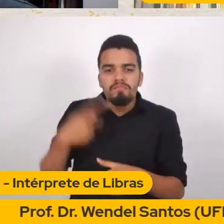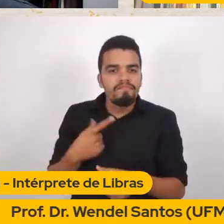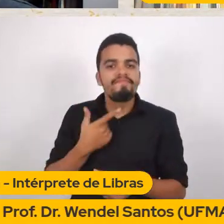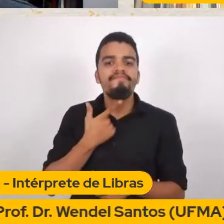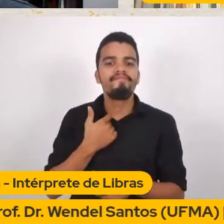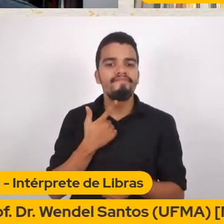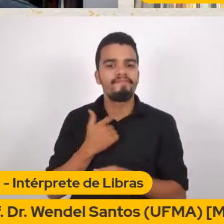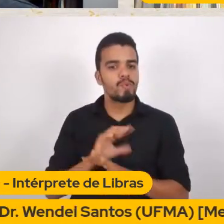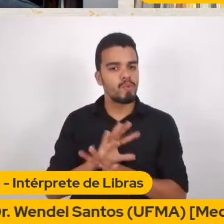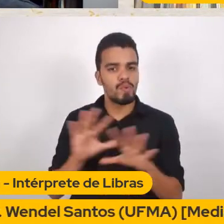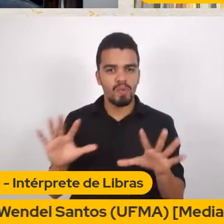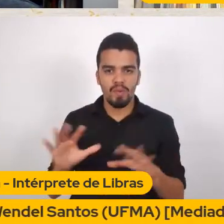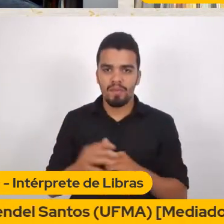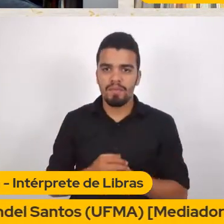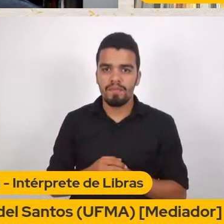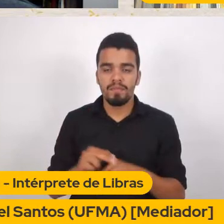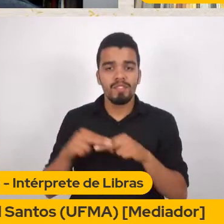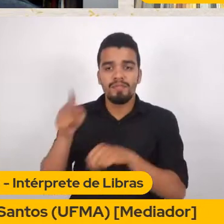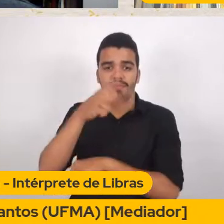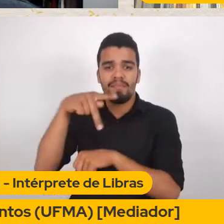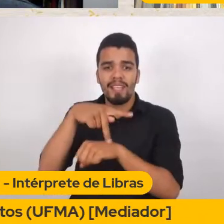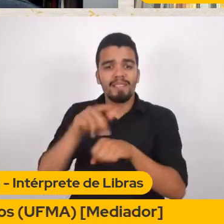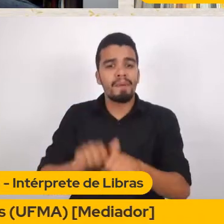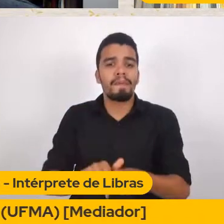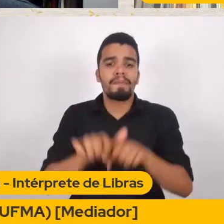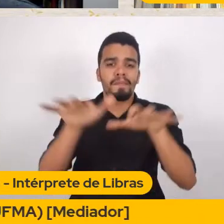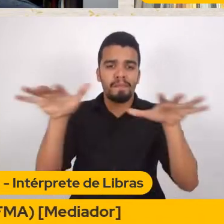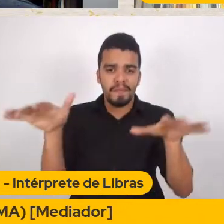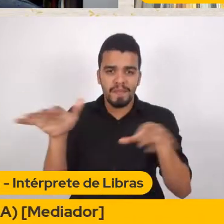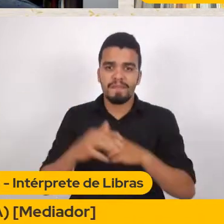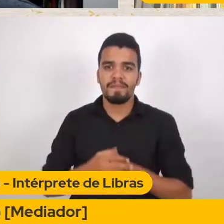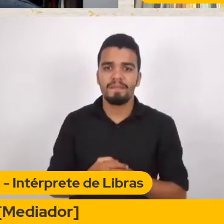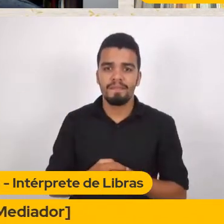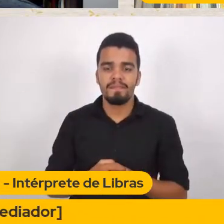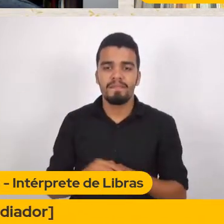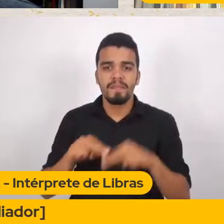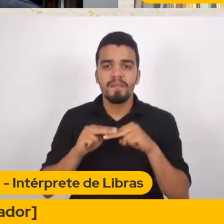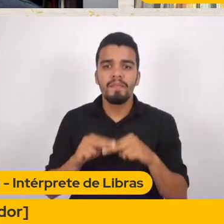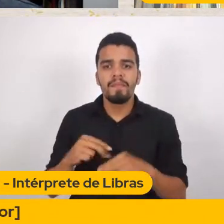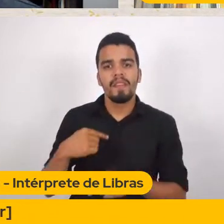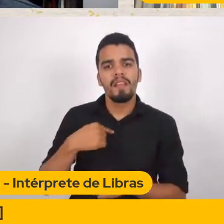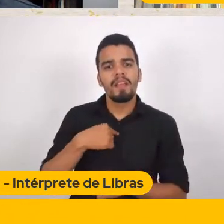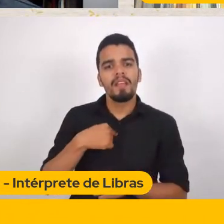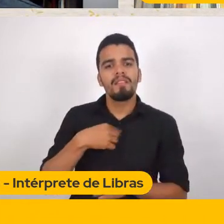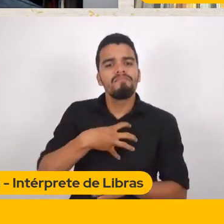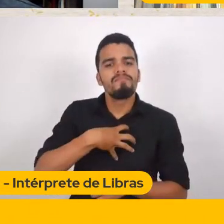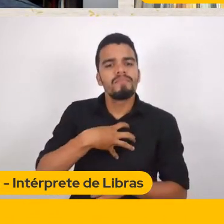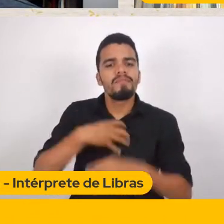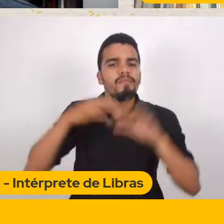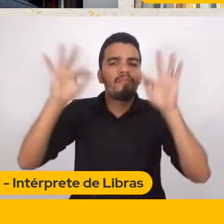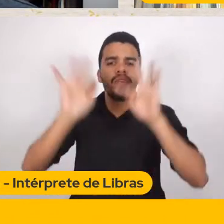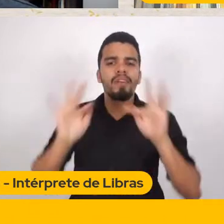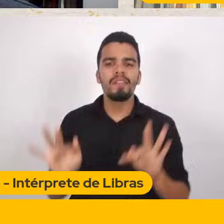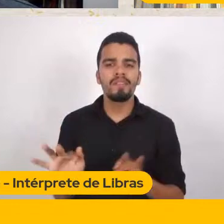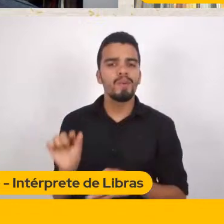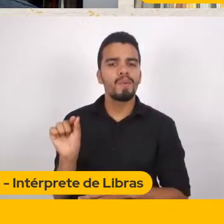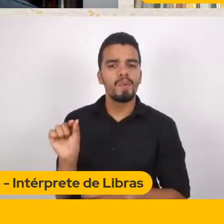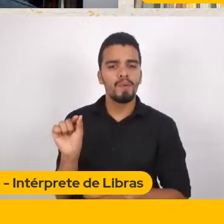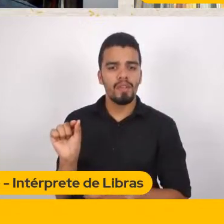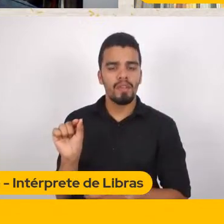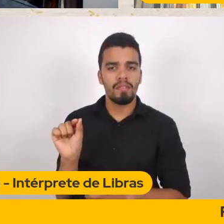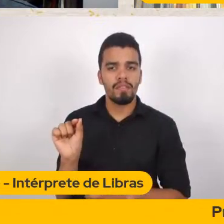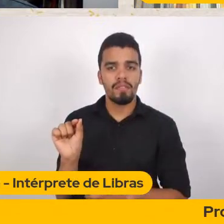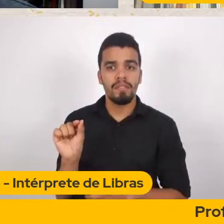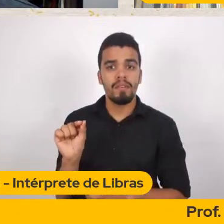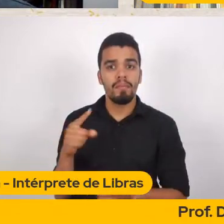país Está se alastrando isso Né Mas assim O que eu fico feliz É que A margem deles Não aumenta Eles